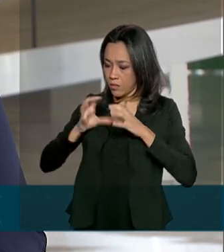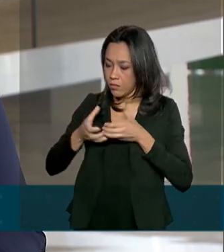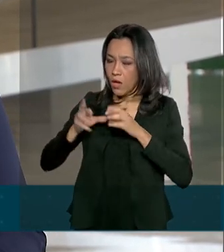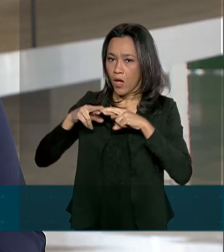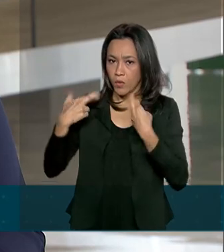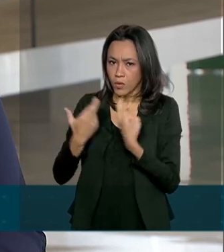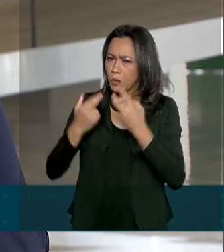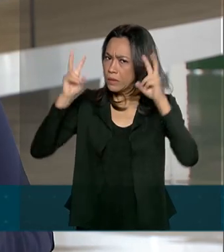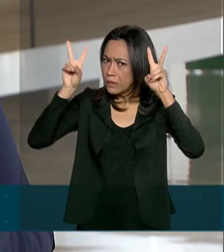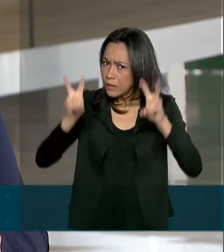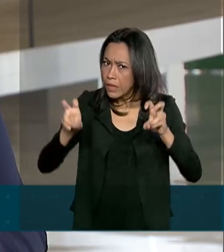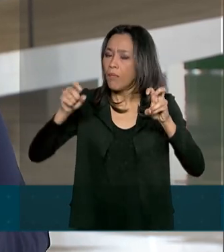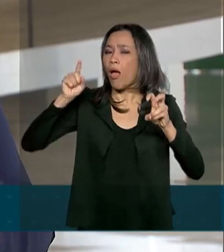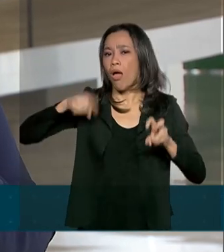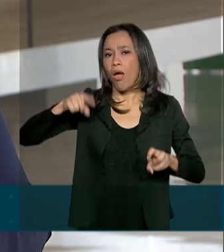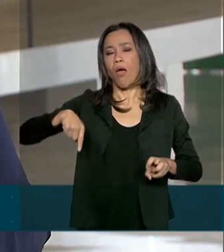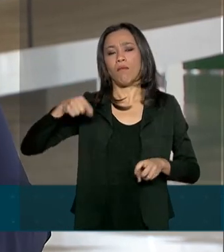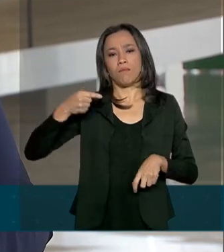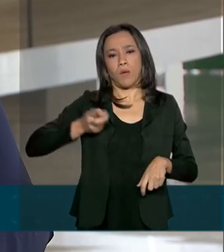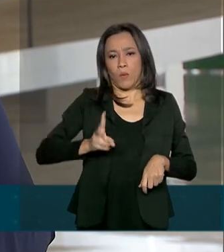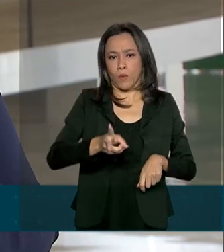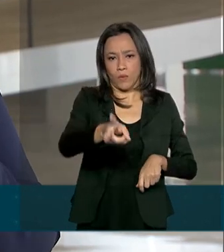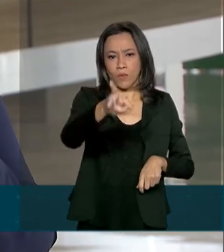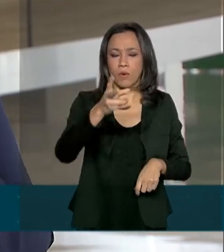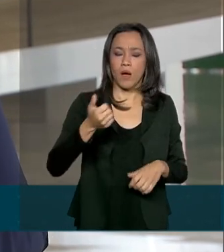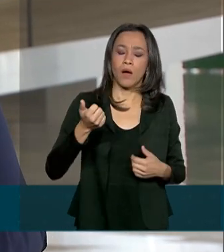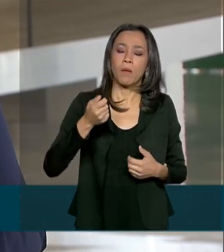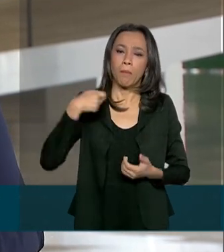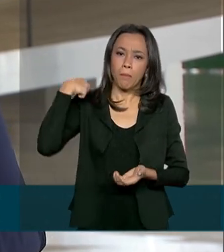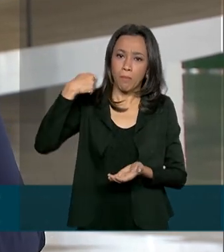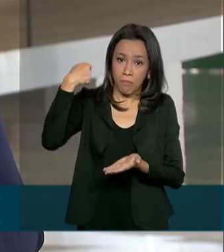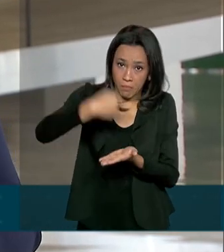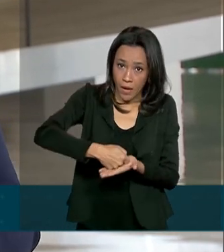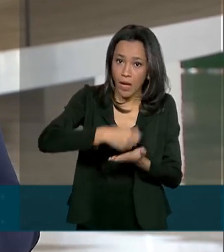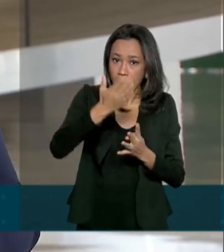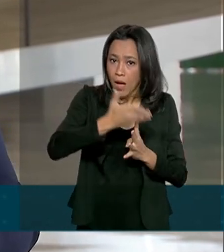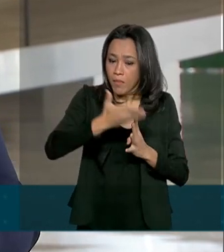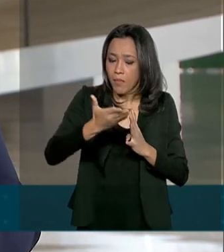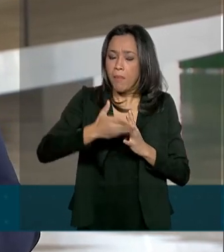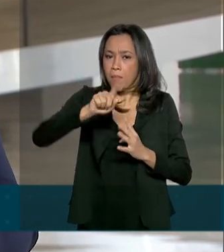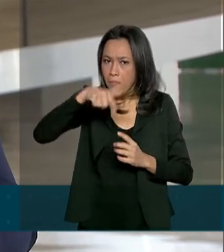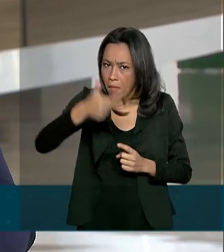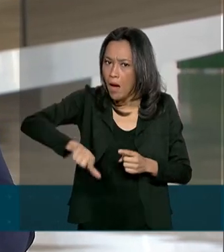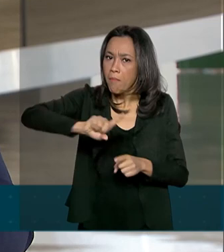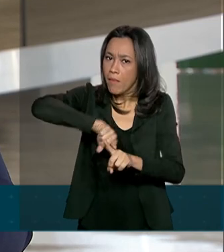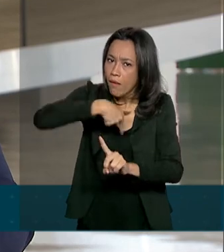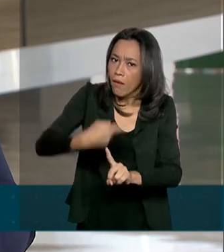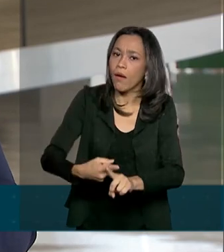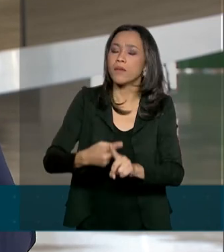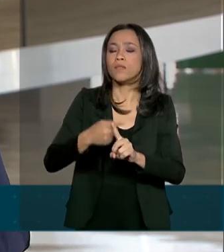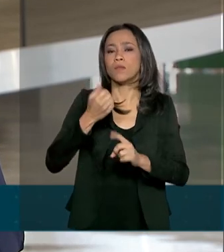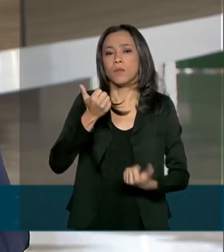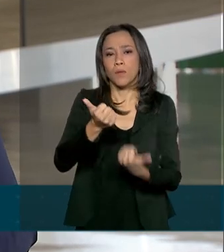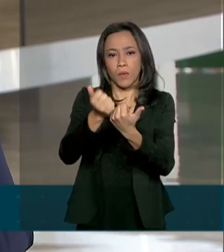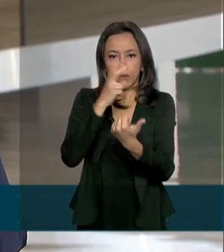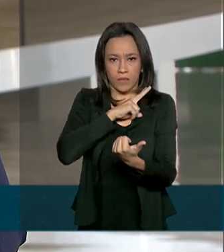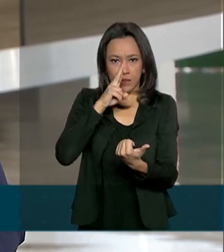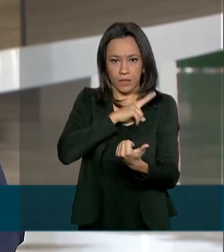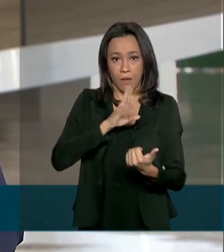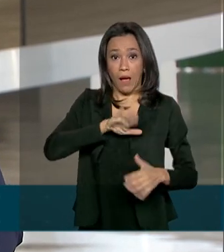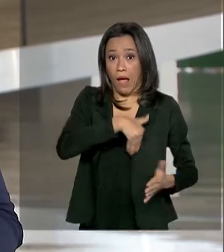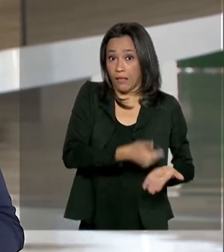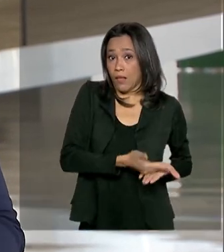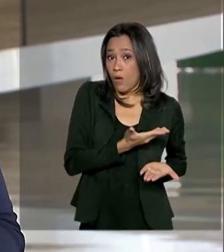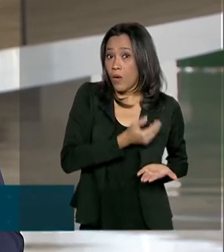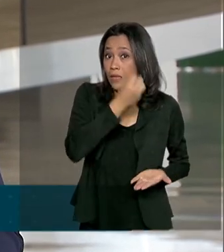está exatamente a continuidade de pagamento de mais parcelas do auxílio emergencial. Bem, até agora, três